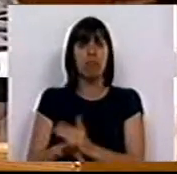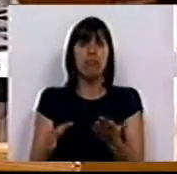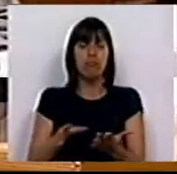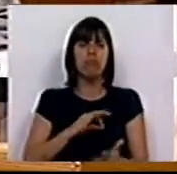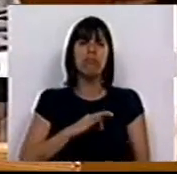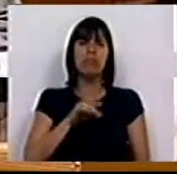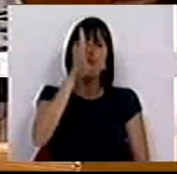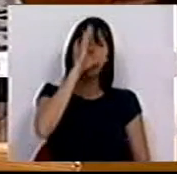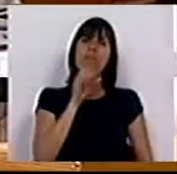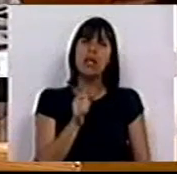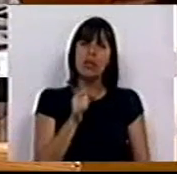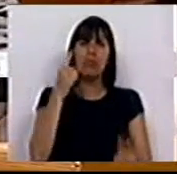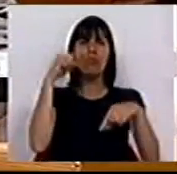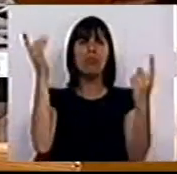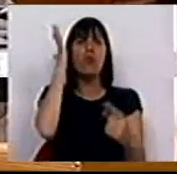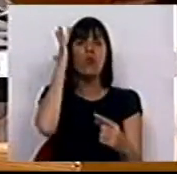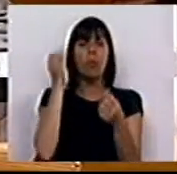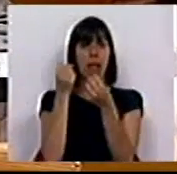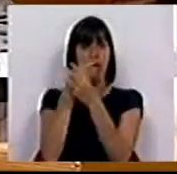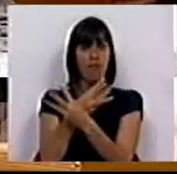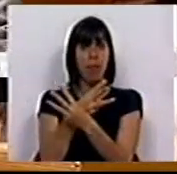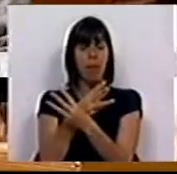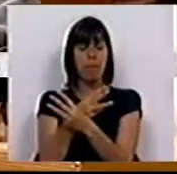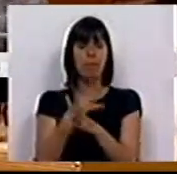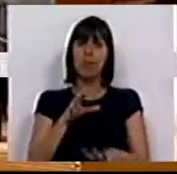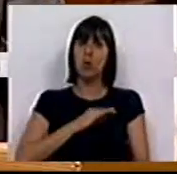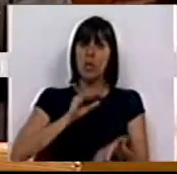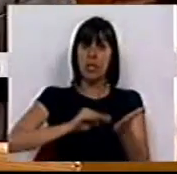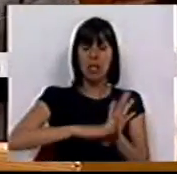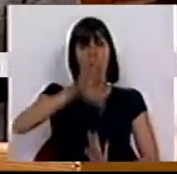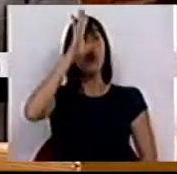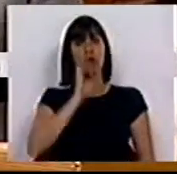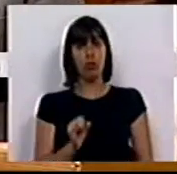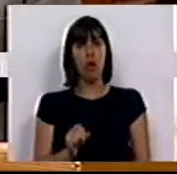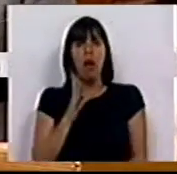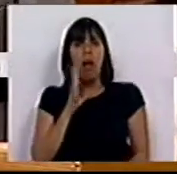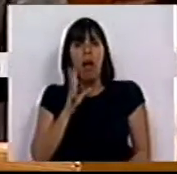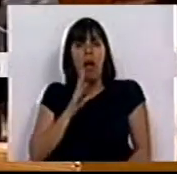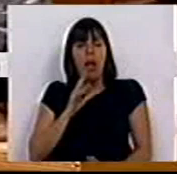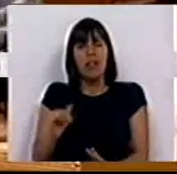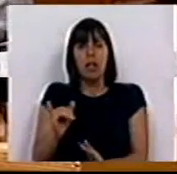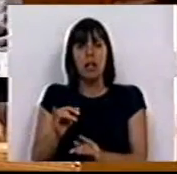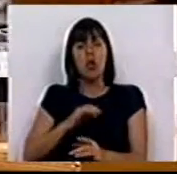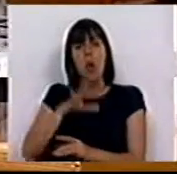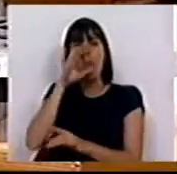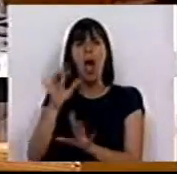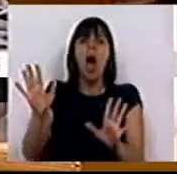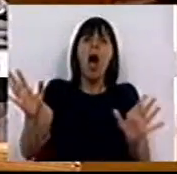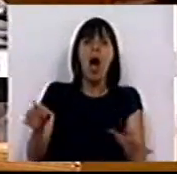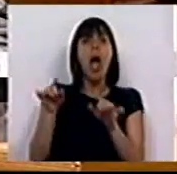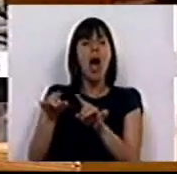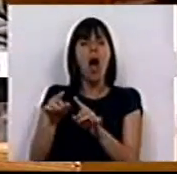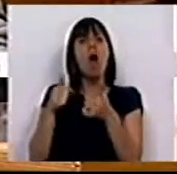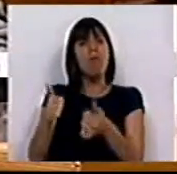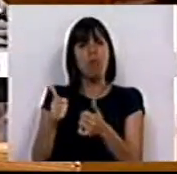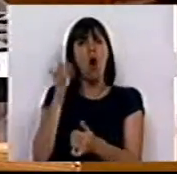O Sr. Ministro anunciou números do IFP. Os Srs. Secretários de Estado tentaram secundar o Sr. Ministro, dizendo que